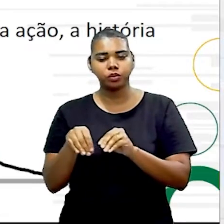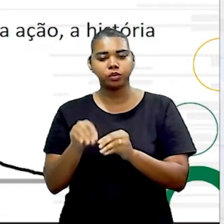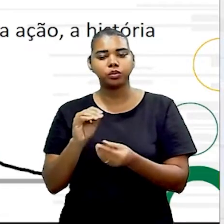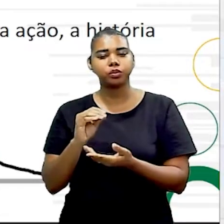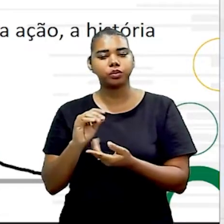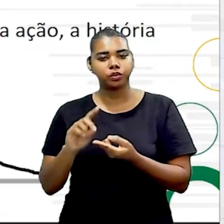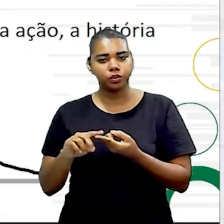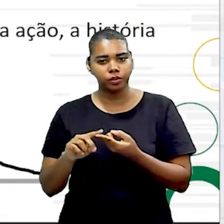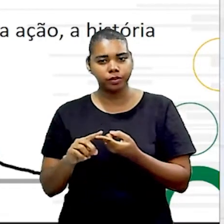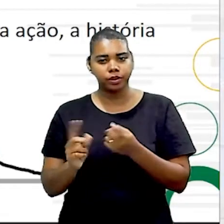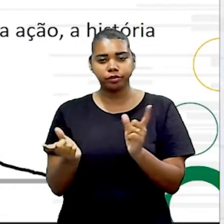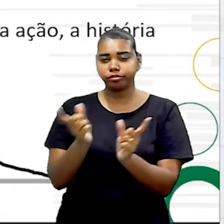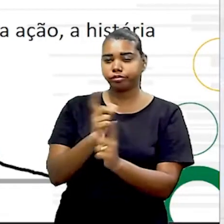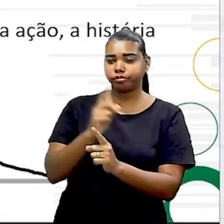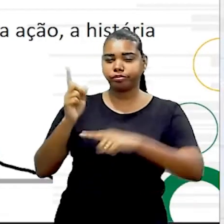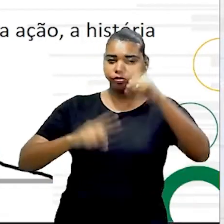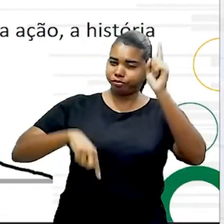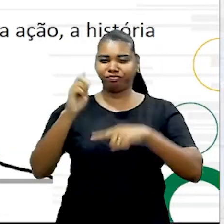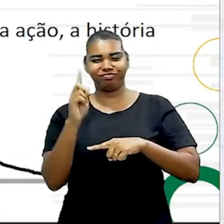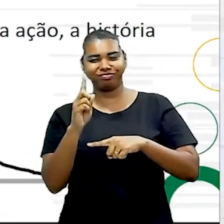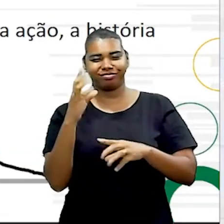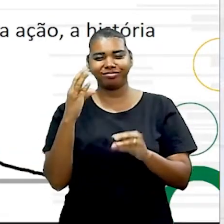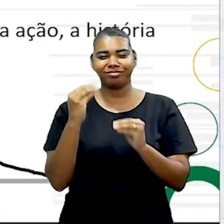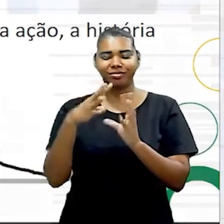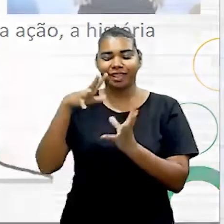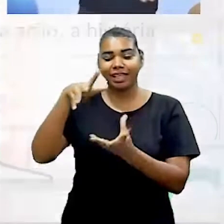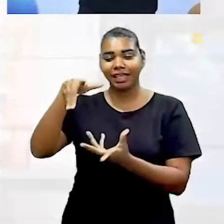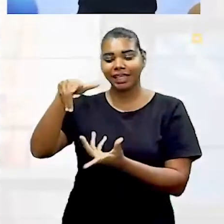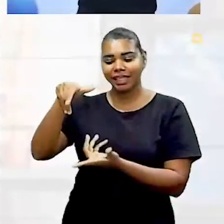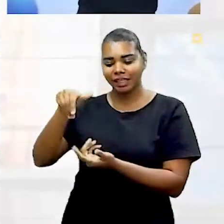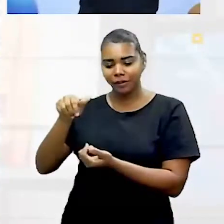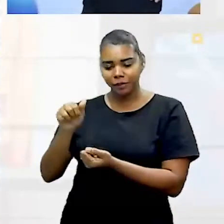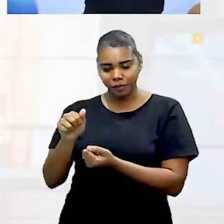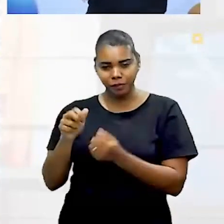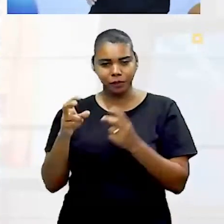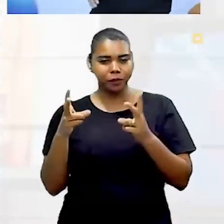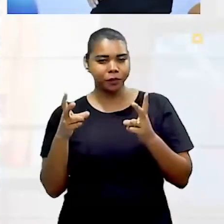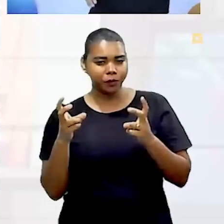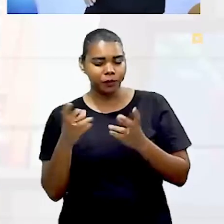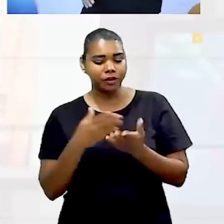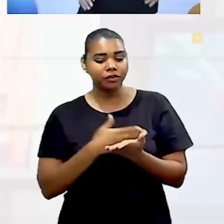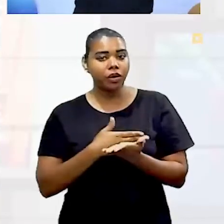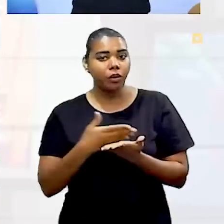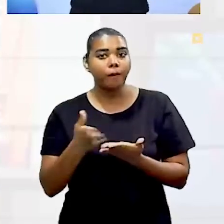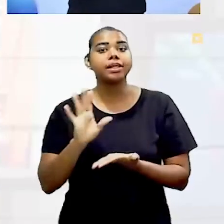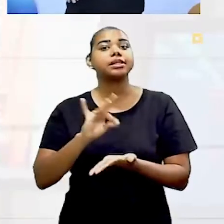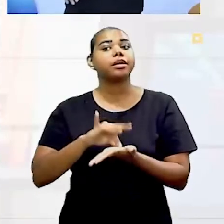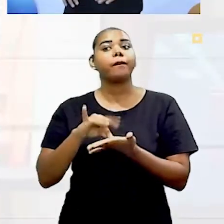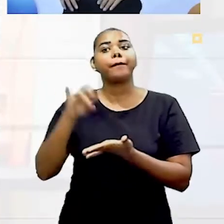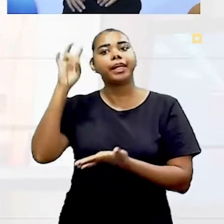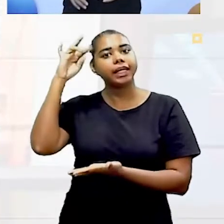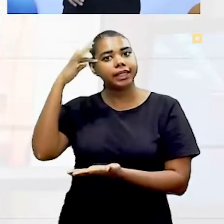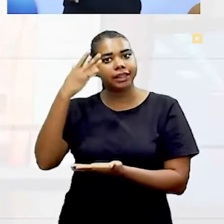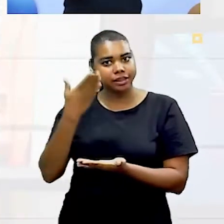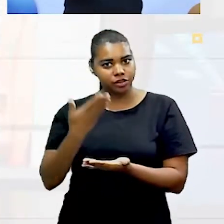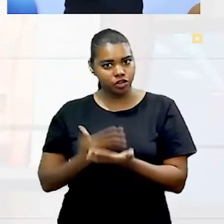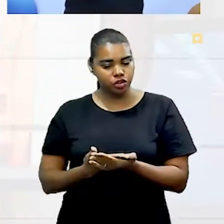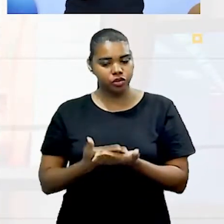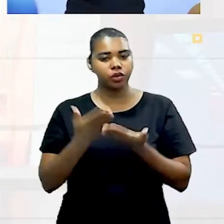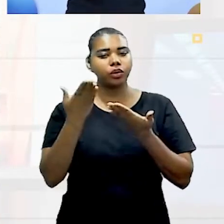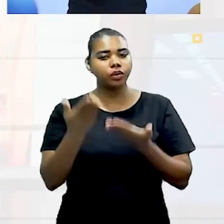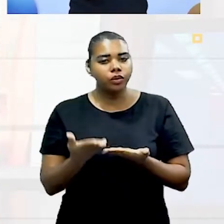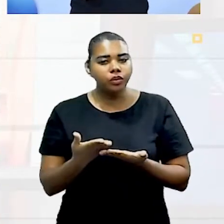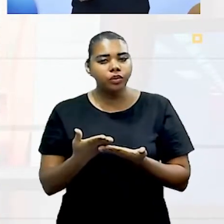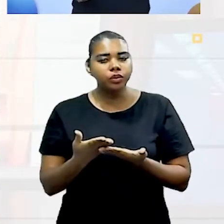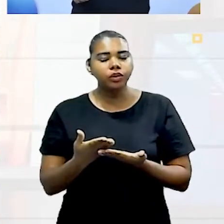ponto de virada, que é o que vai tirar aquele mundo do eixo, o que vai começar realmente a história. Você vai